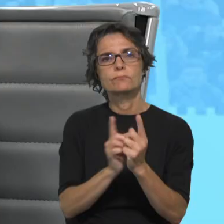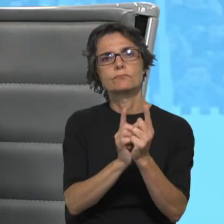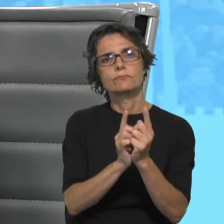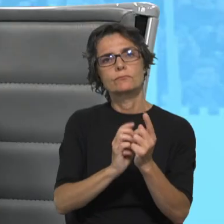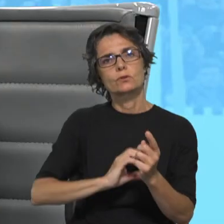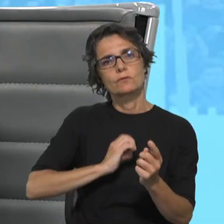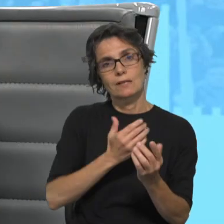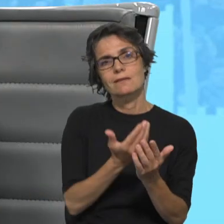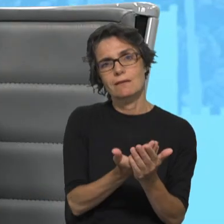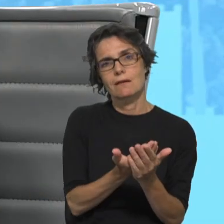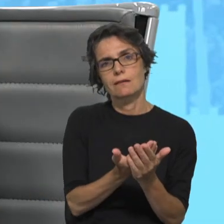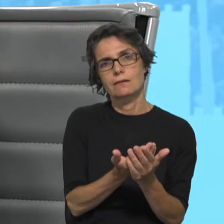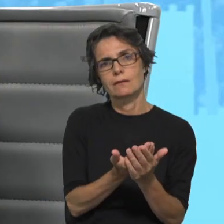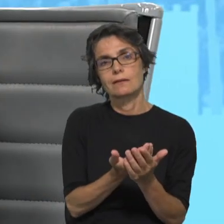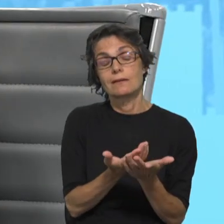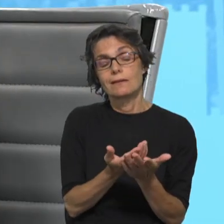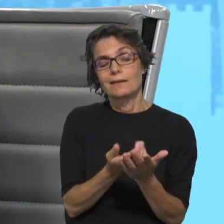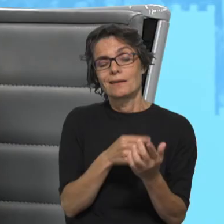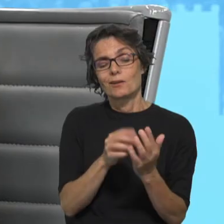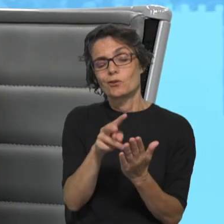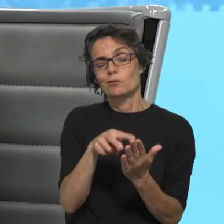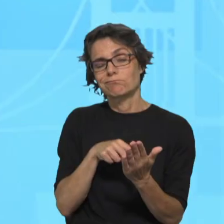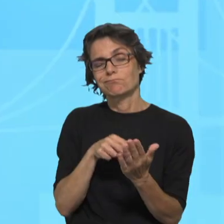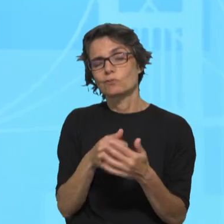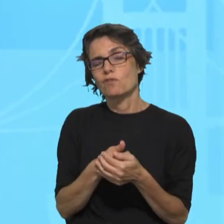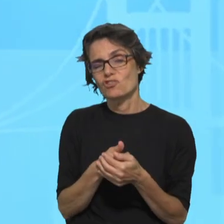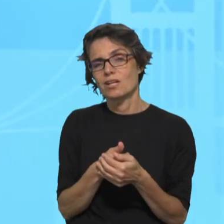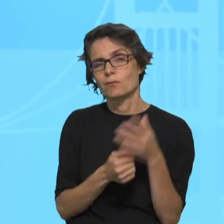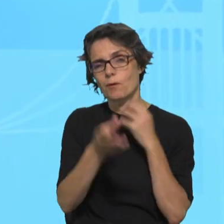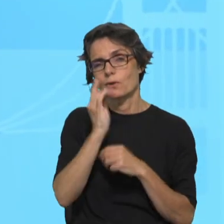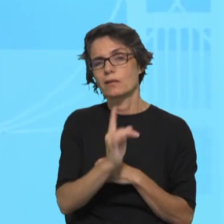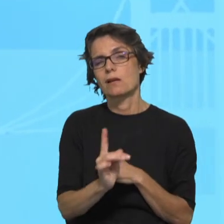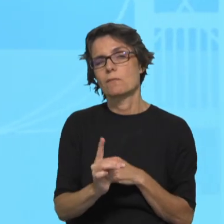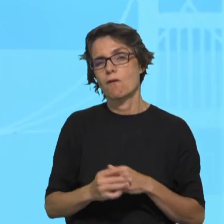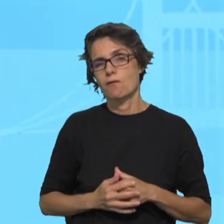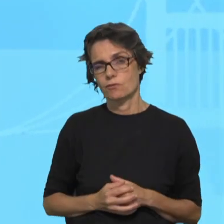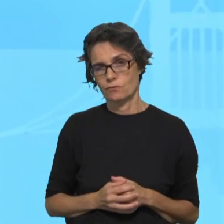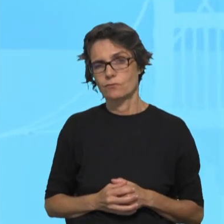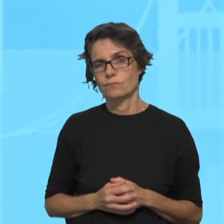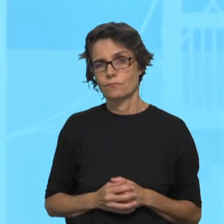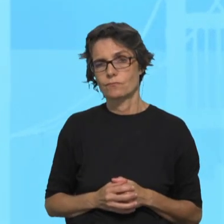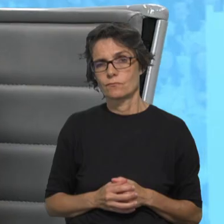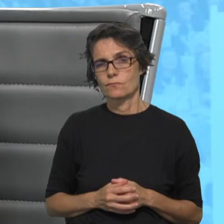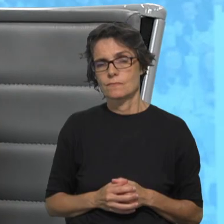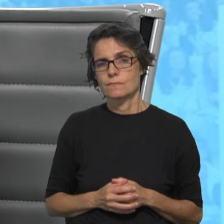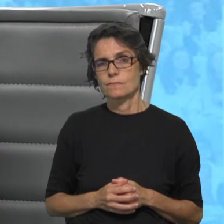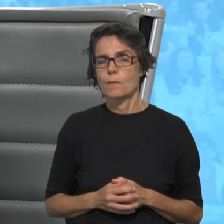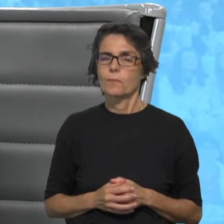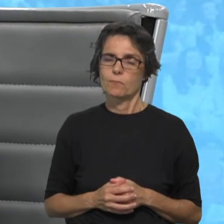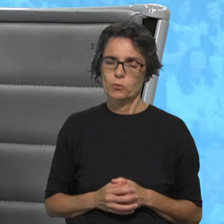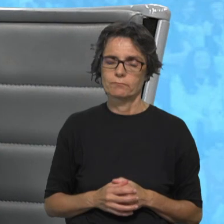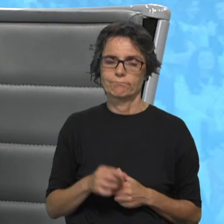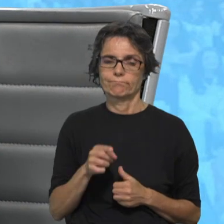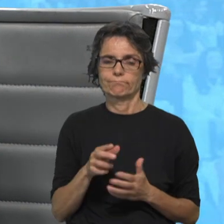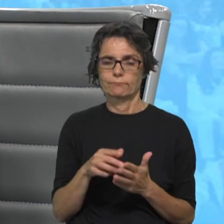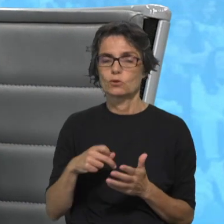O que é que podemos retirar da proposta desta passagem de Mateus? É muito, é demasiado